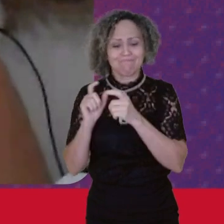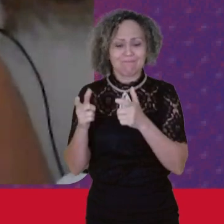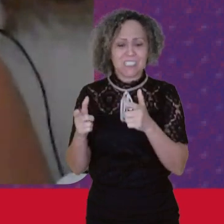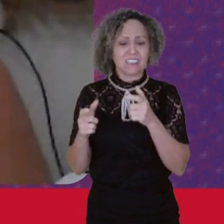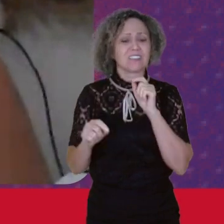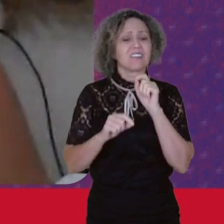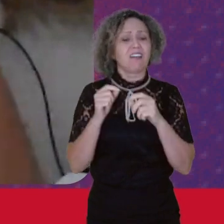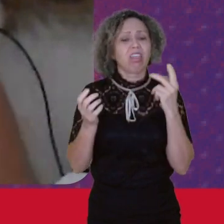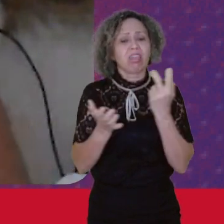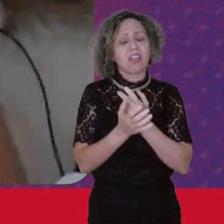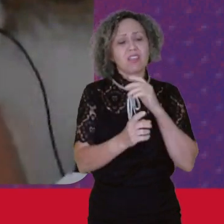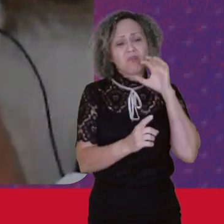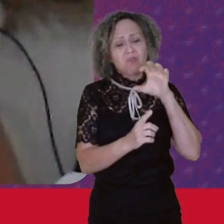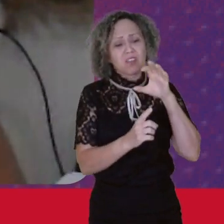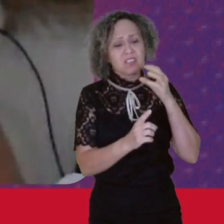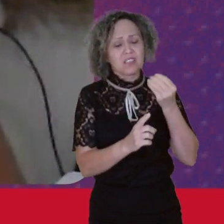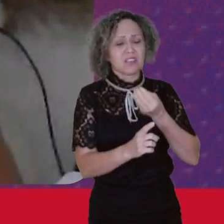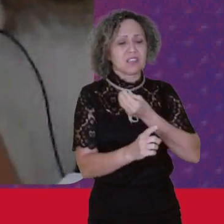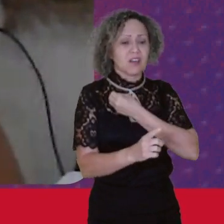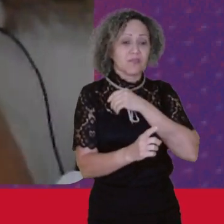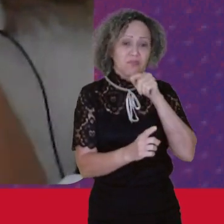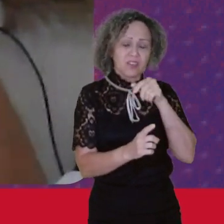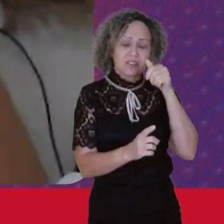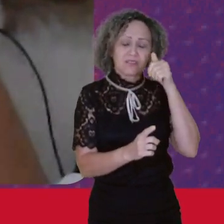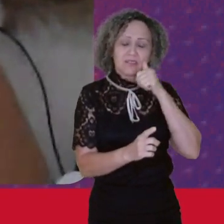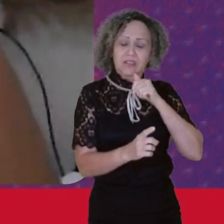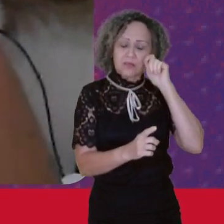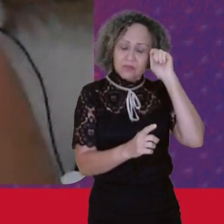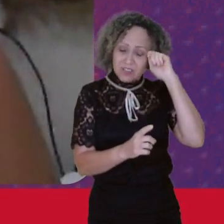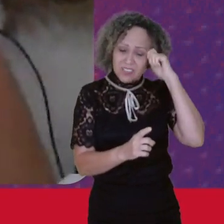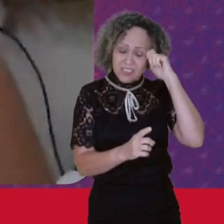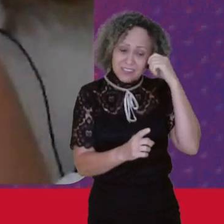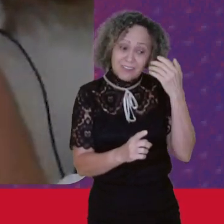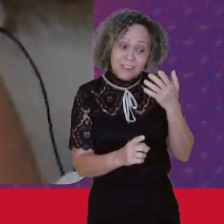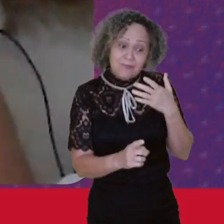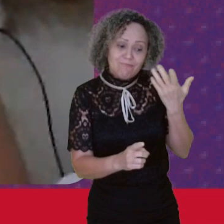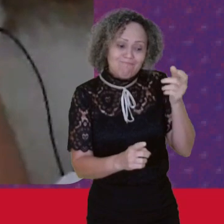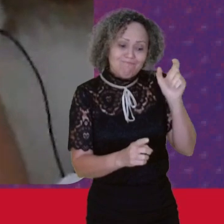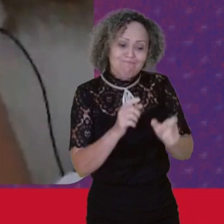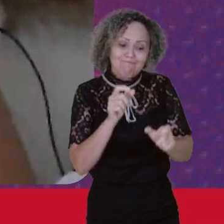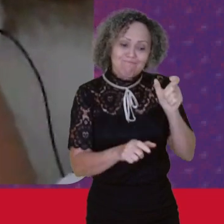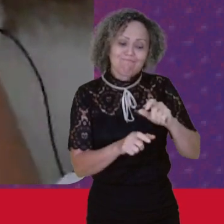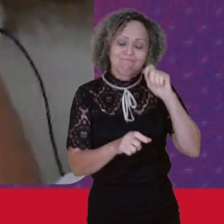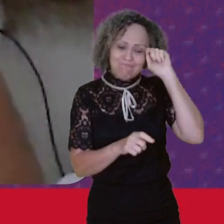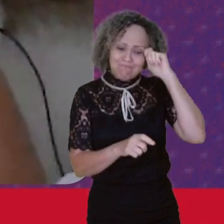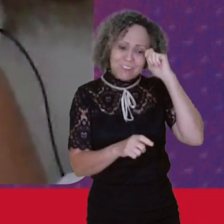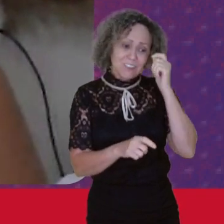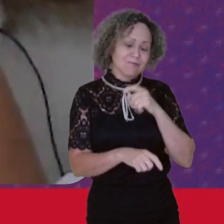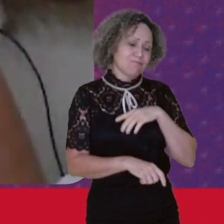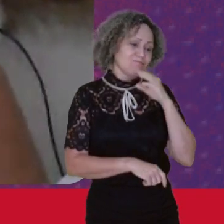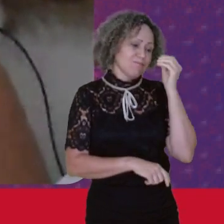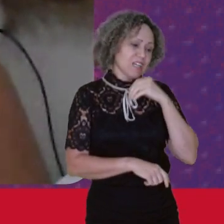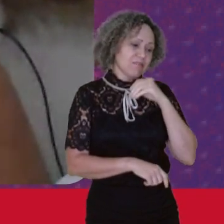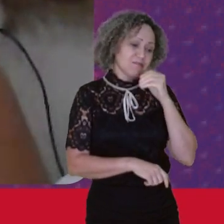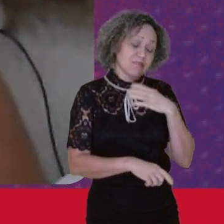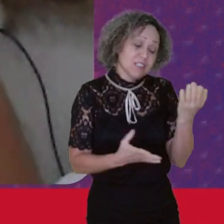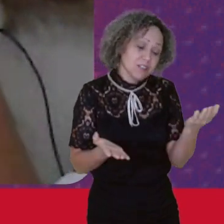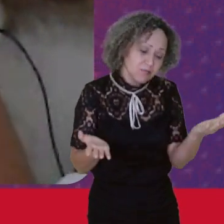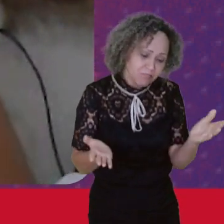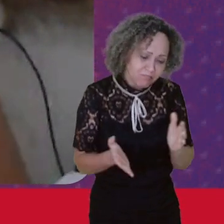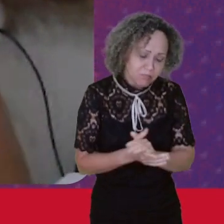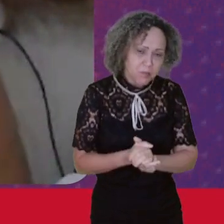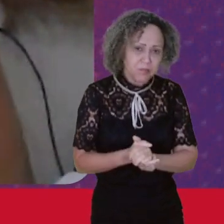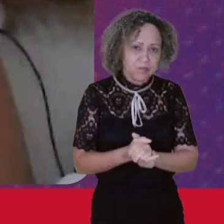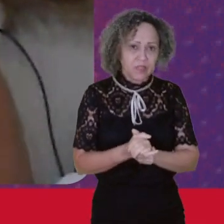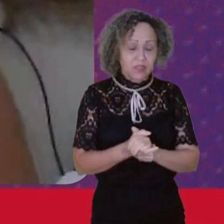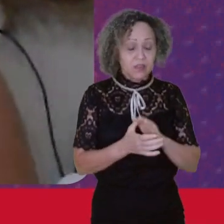acabam Estando aí Vinculadas Aos postos Extremamente Mais precarizados Então assim Pensar um pouco Que quando a gente Pensa o trabalho